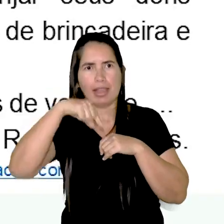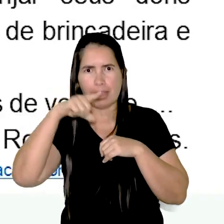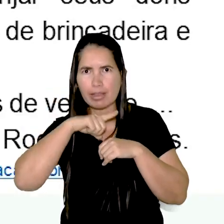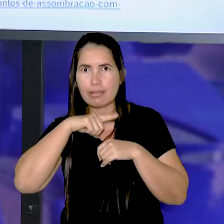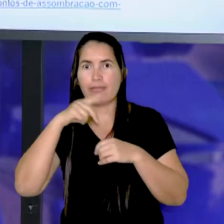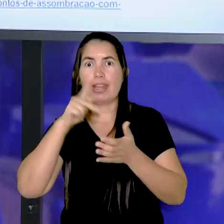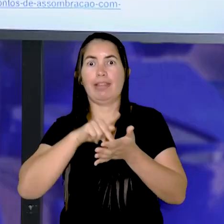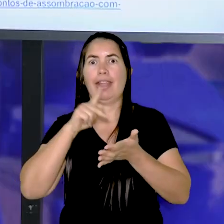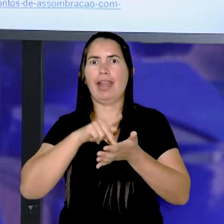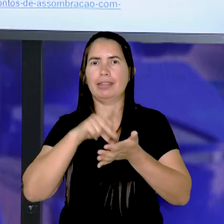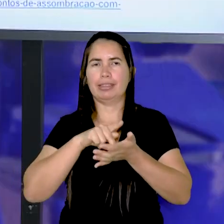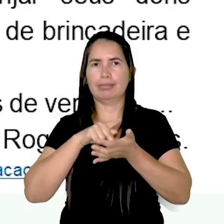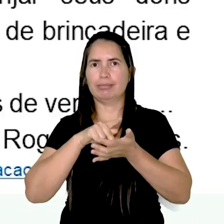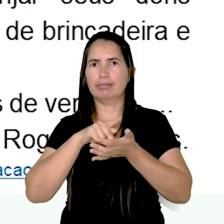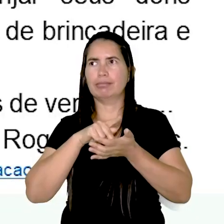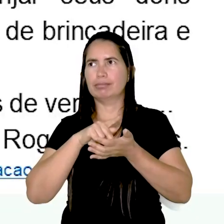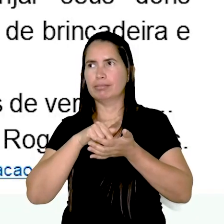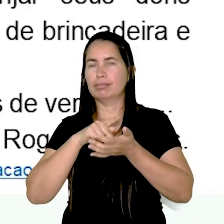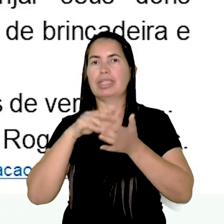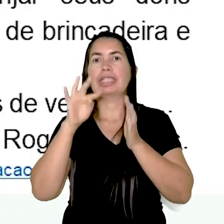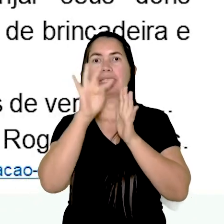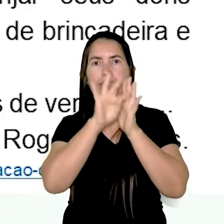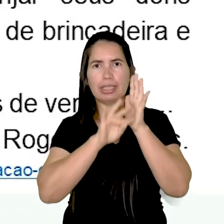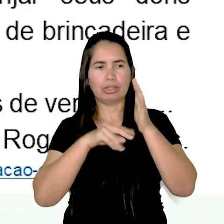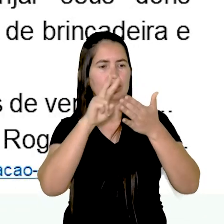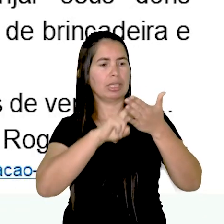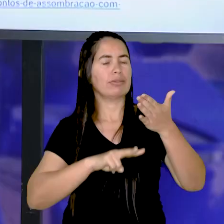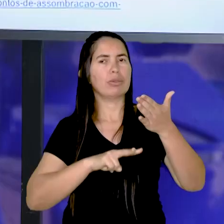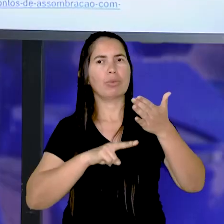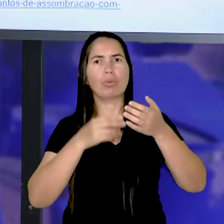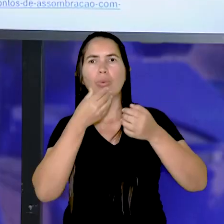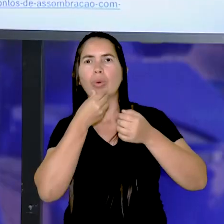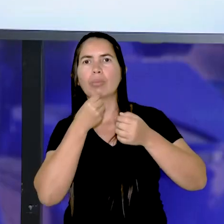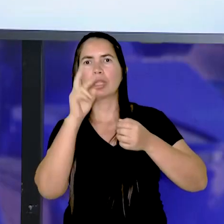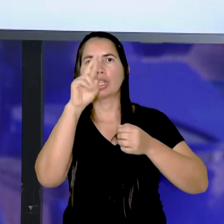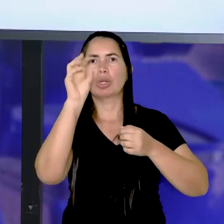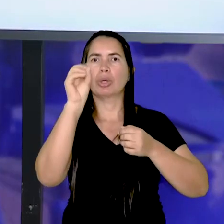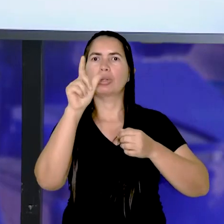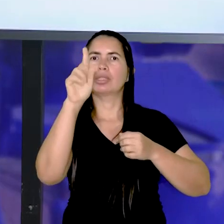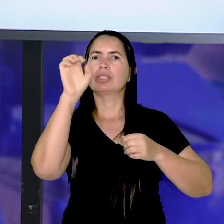verdade. Esse texto foi escrito por Rogério Borges.